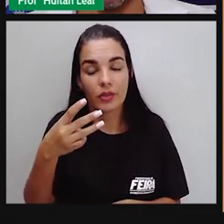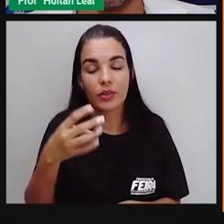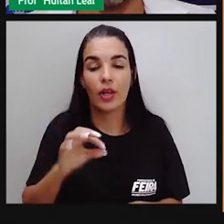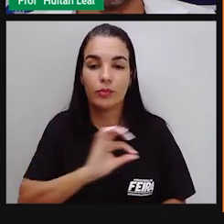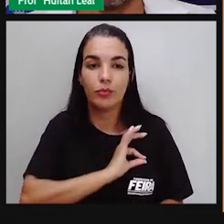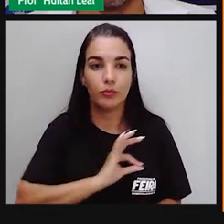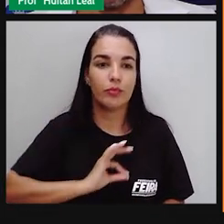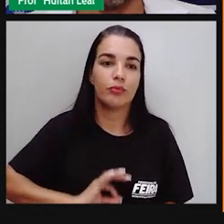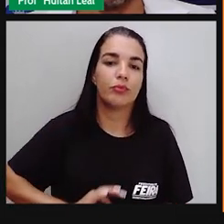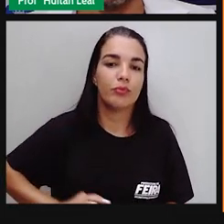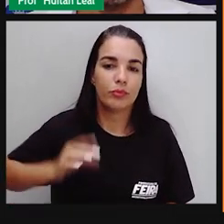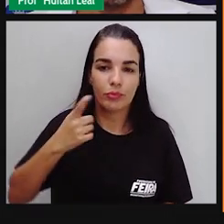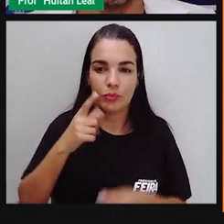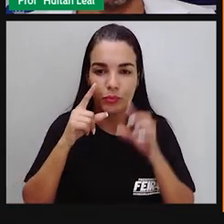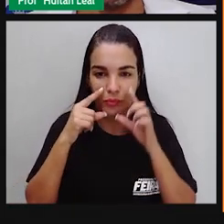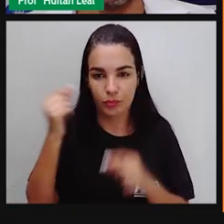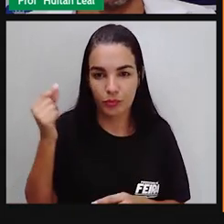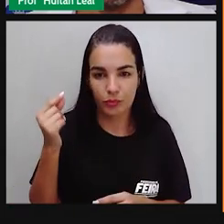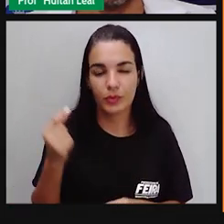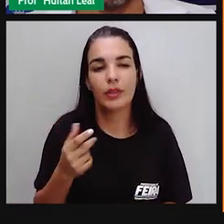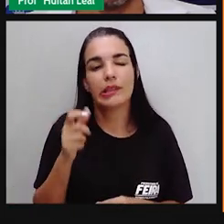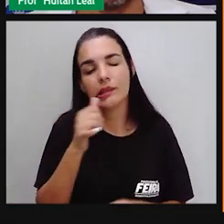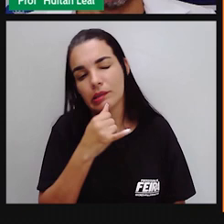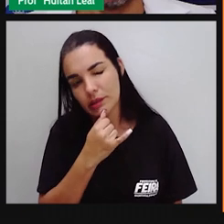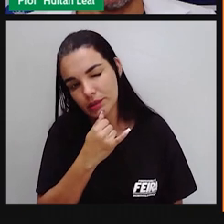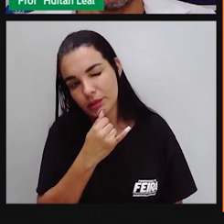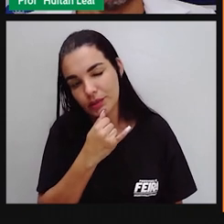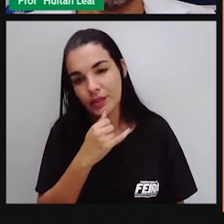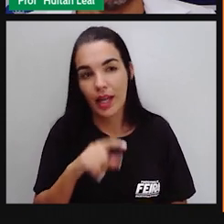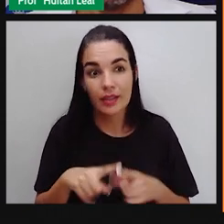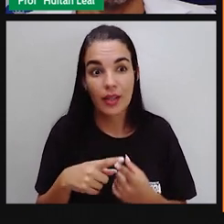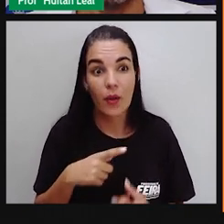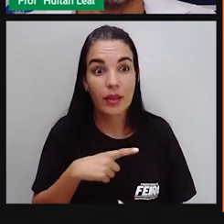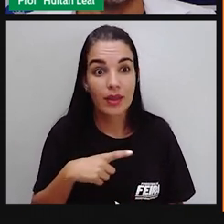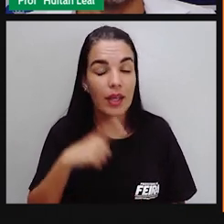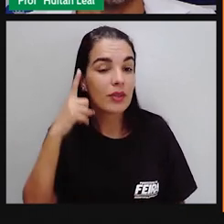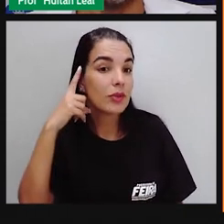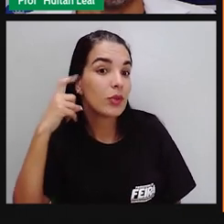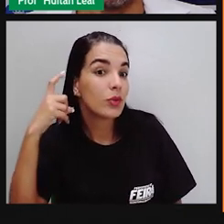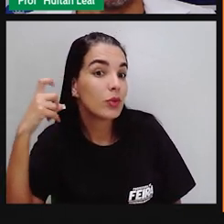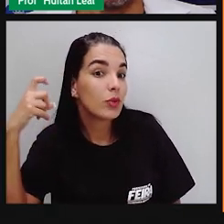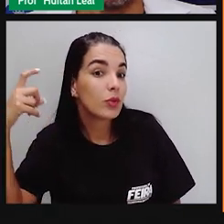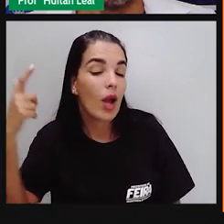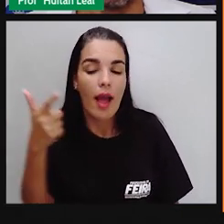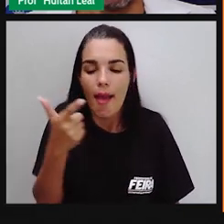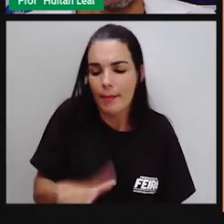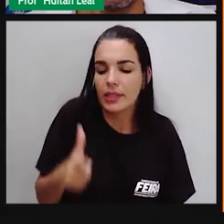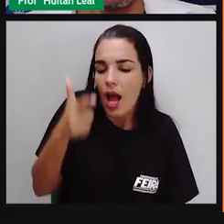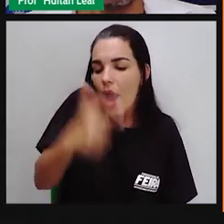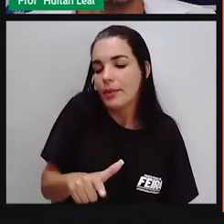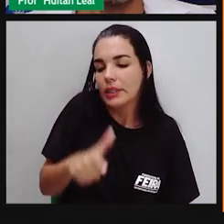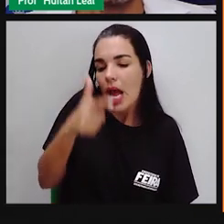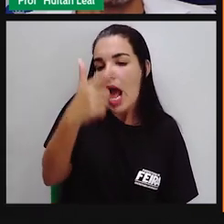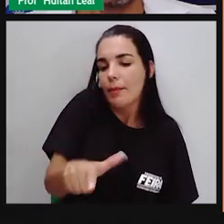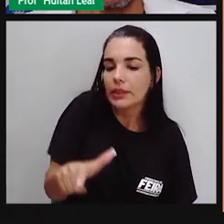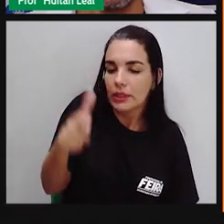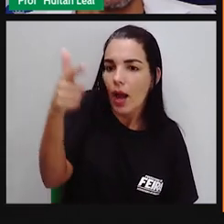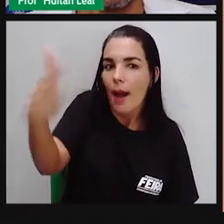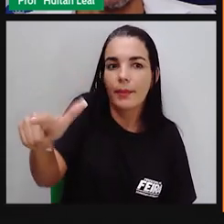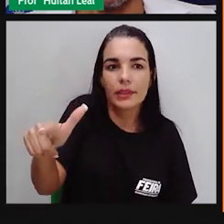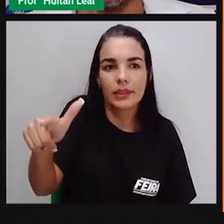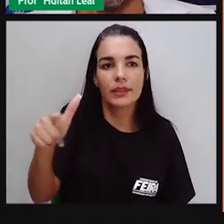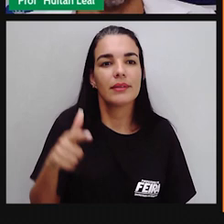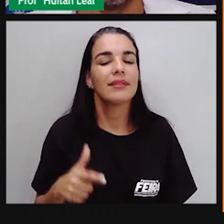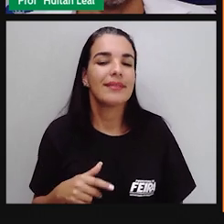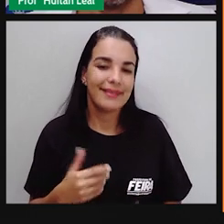Então, a repetição tem uma sonoridade e dá um efeito estilístico no que se está